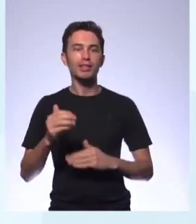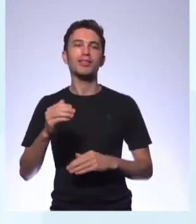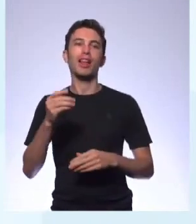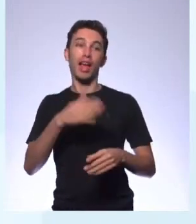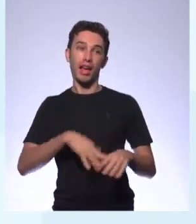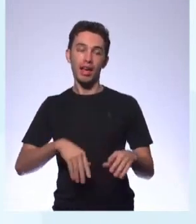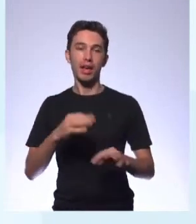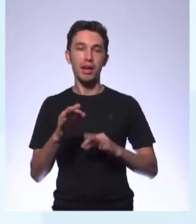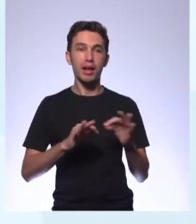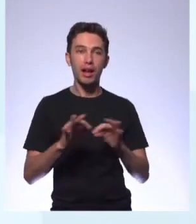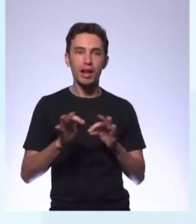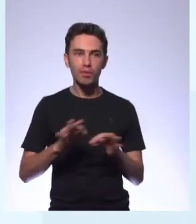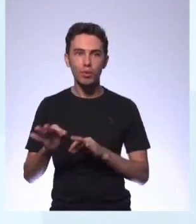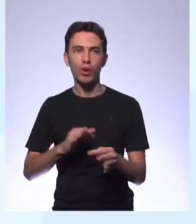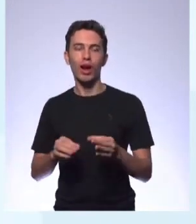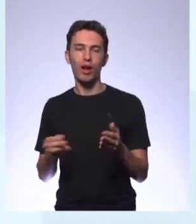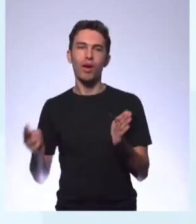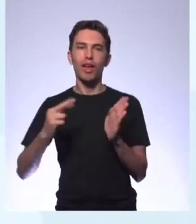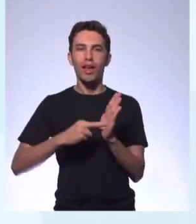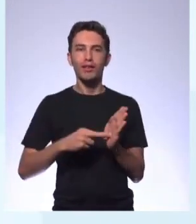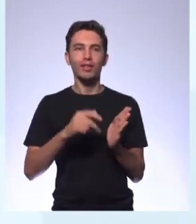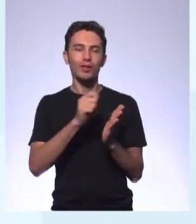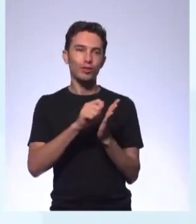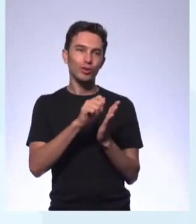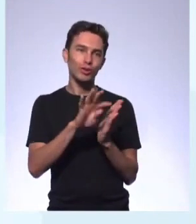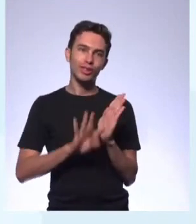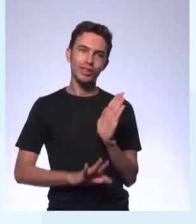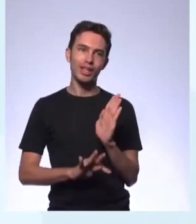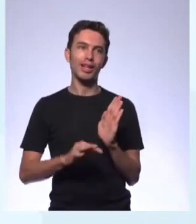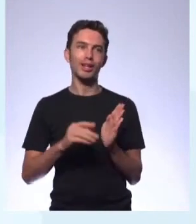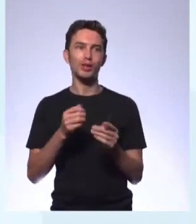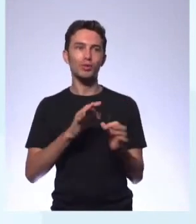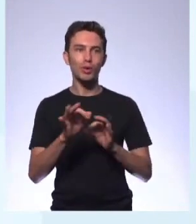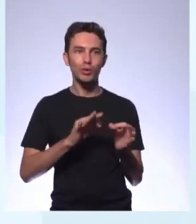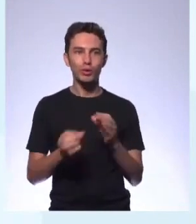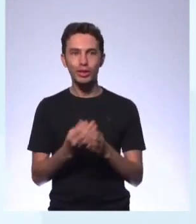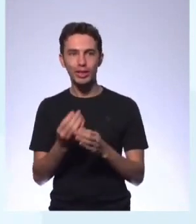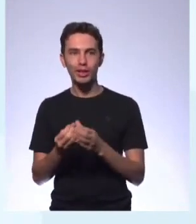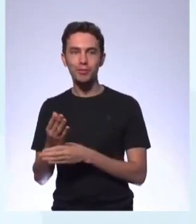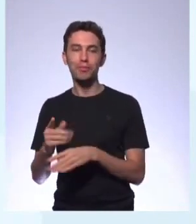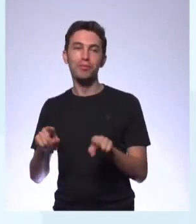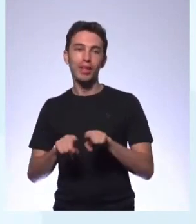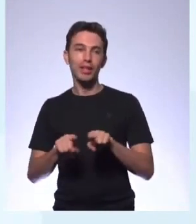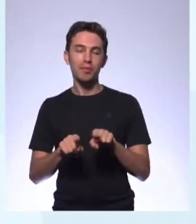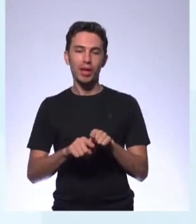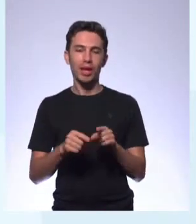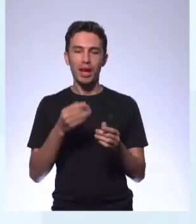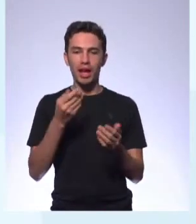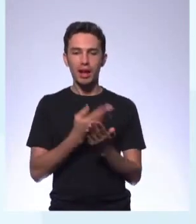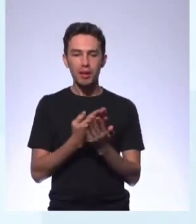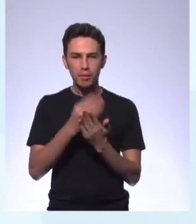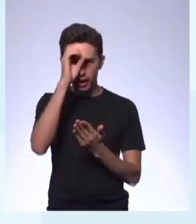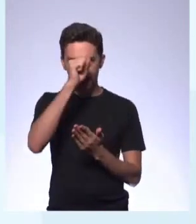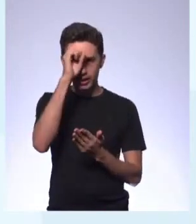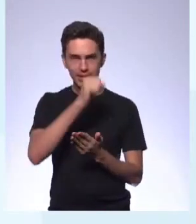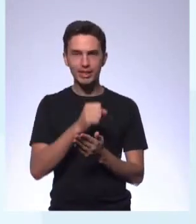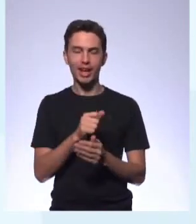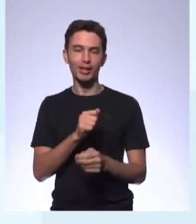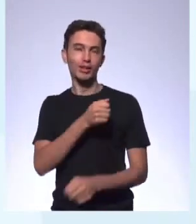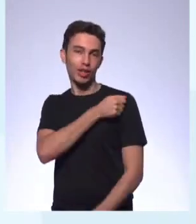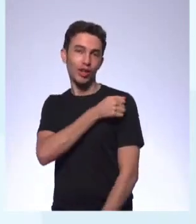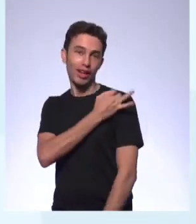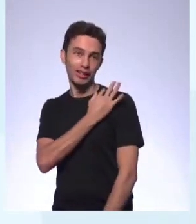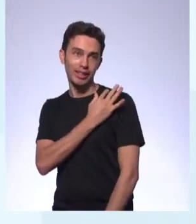procedimentos aprendidos na série. Elaborar estratégias de leitura respeitando as diferentes